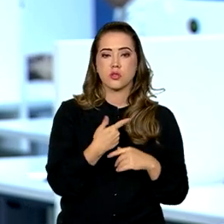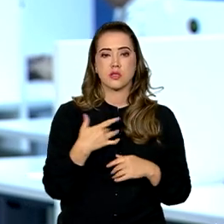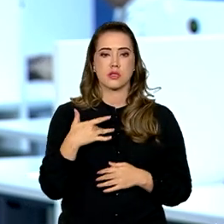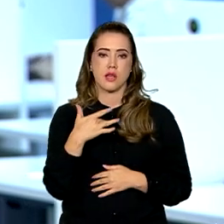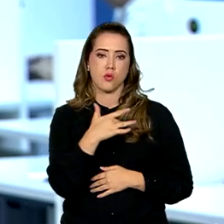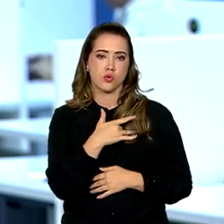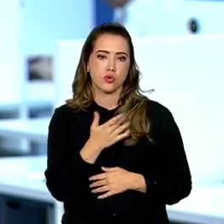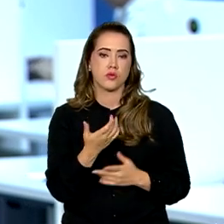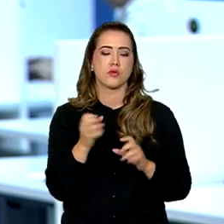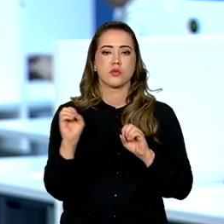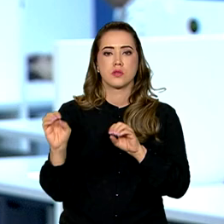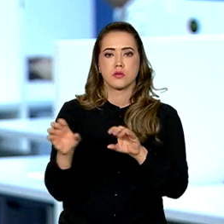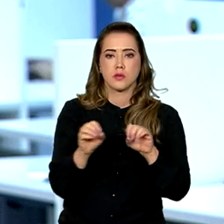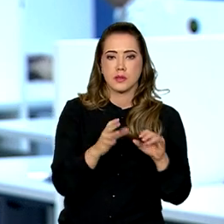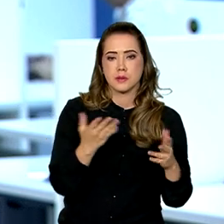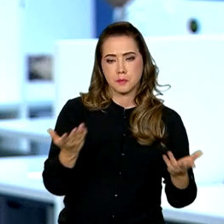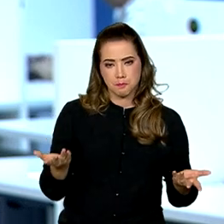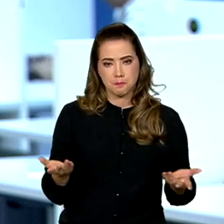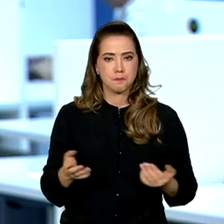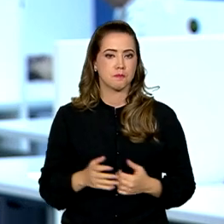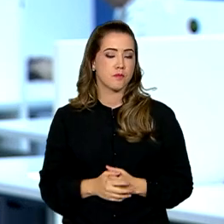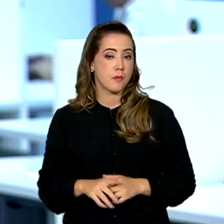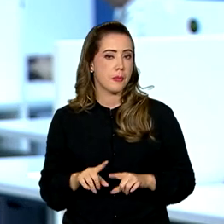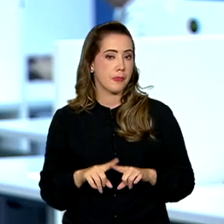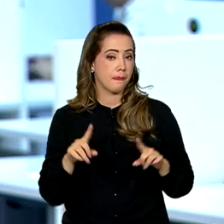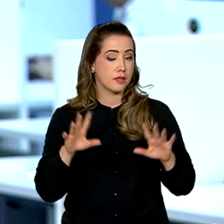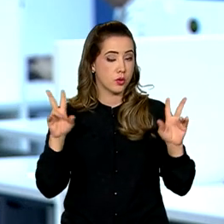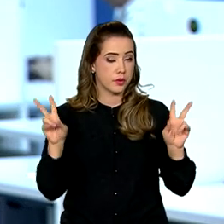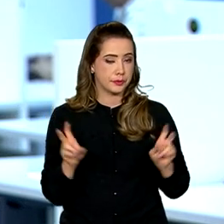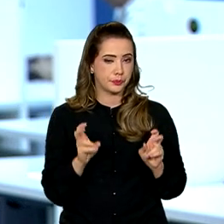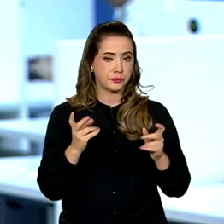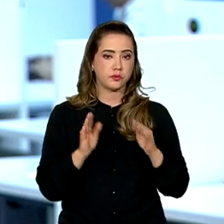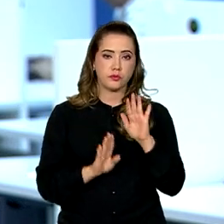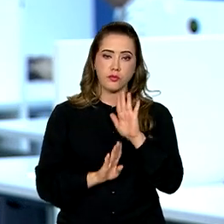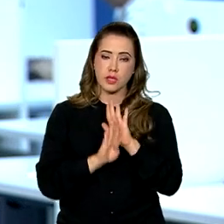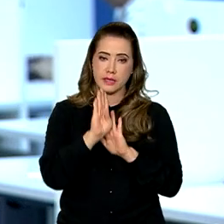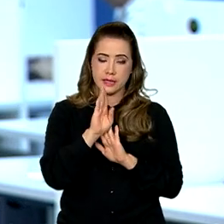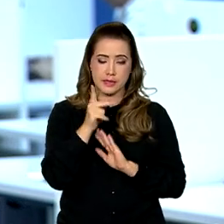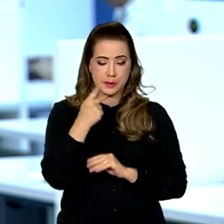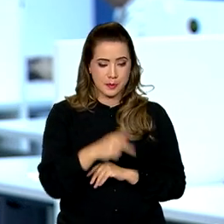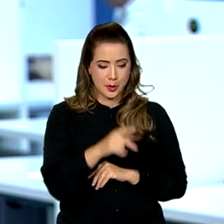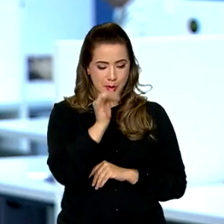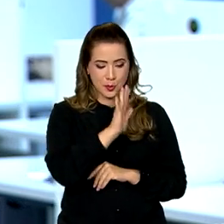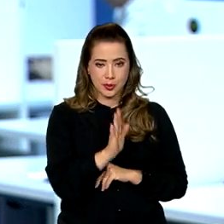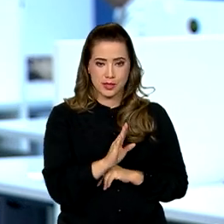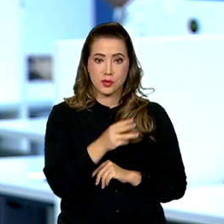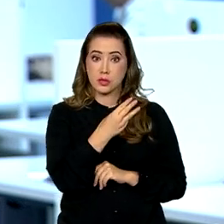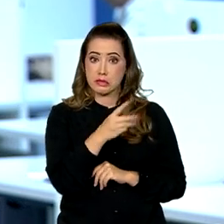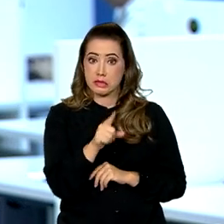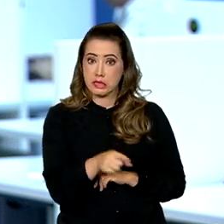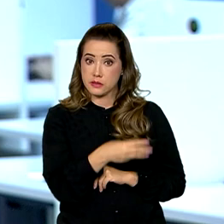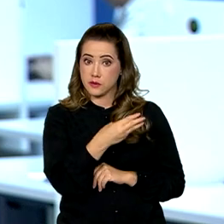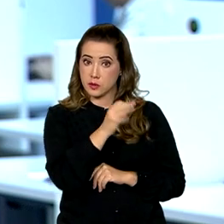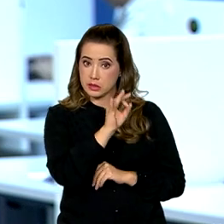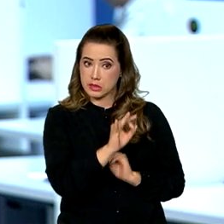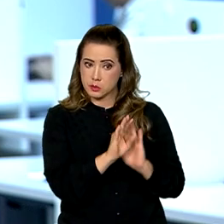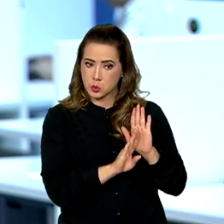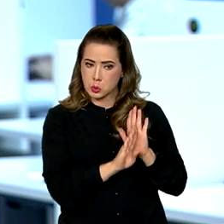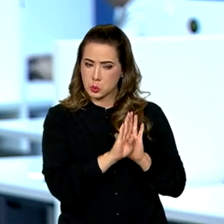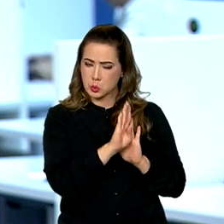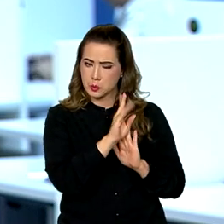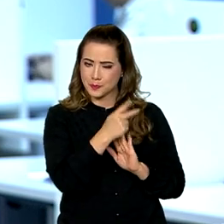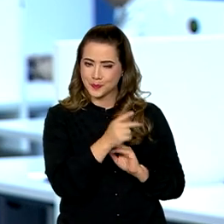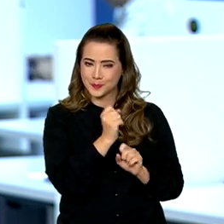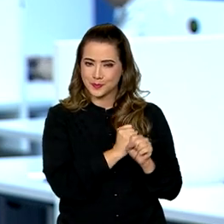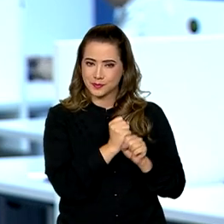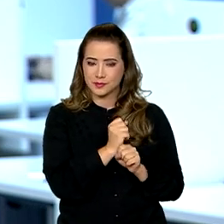saúde e educação, por exemplo. Agora, falando um pouco mais sobre esse crescimento aí previsto para o Brasil, 3,3% para este